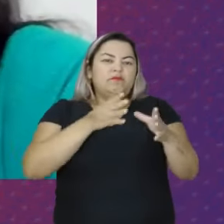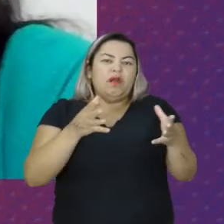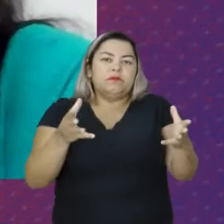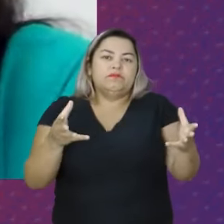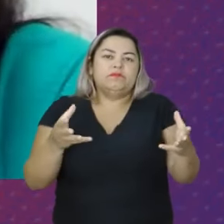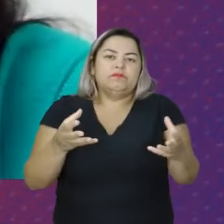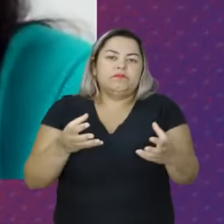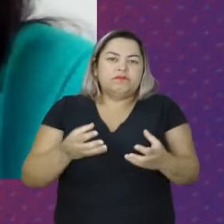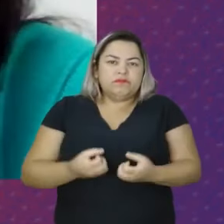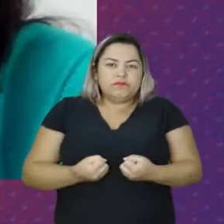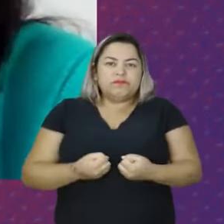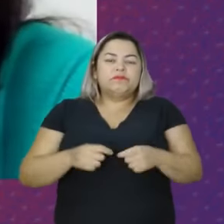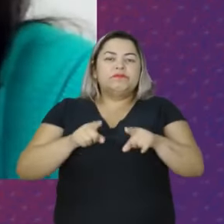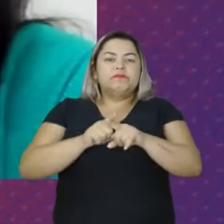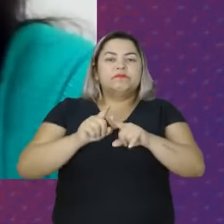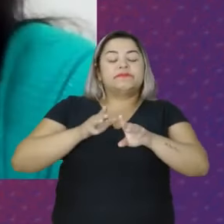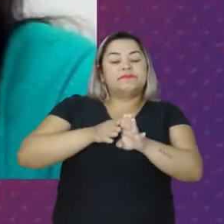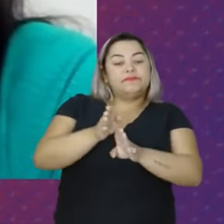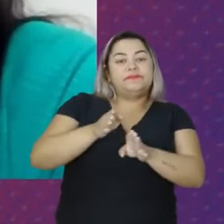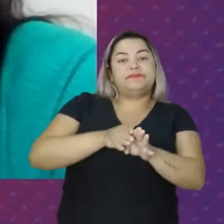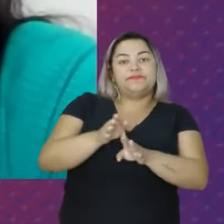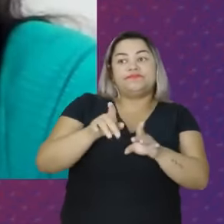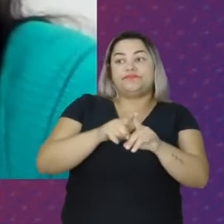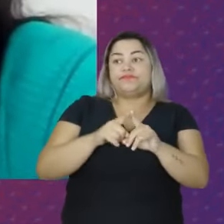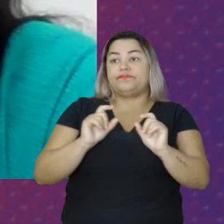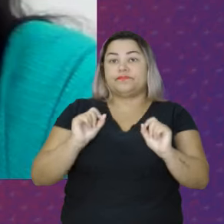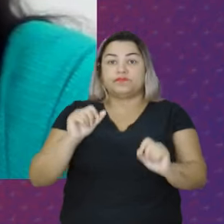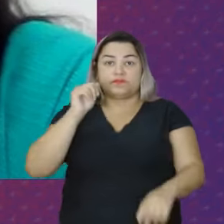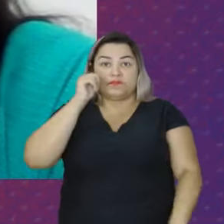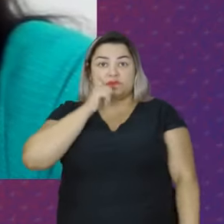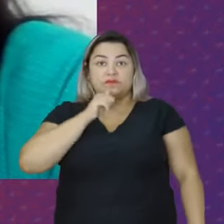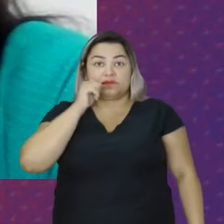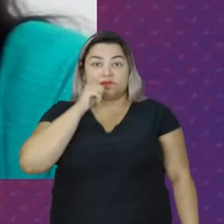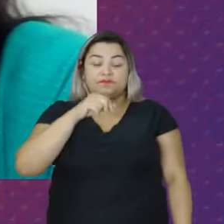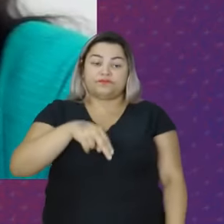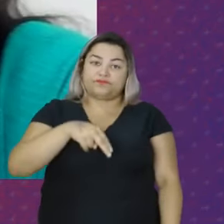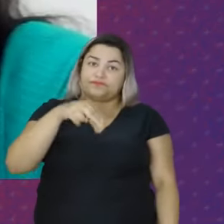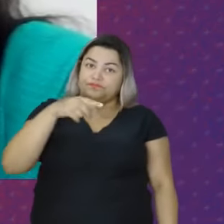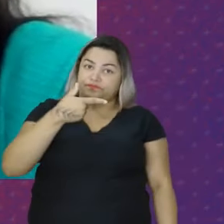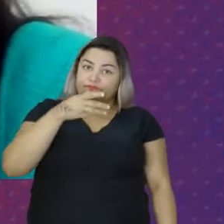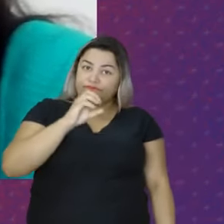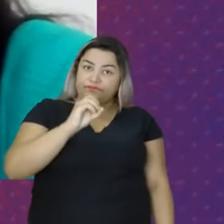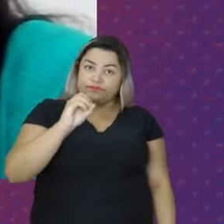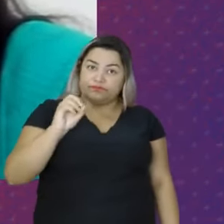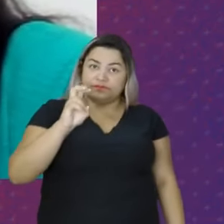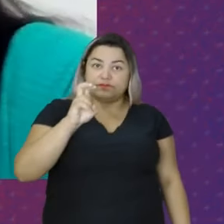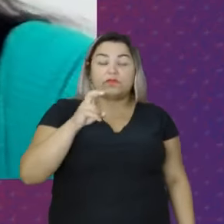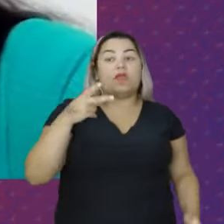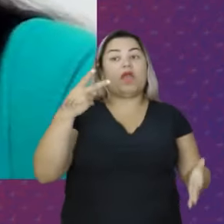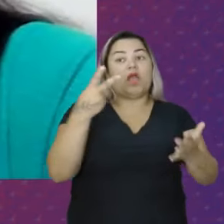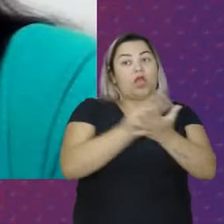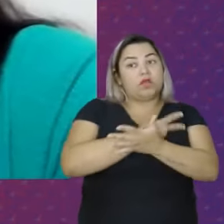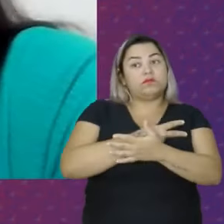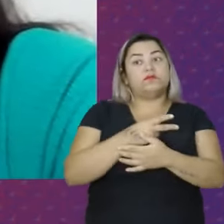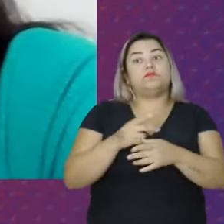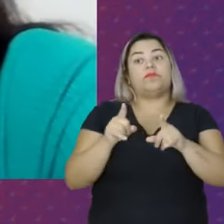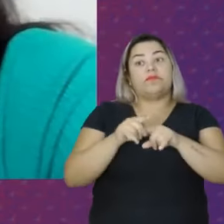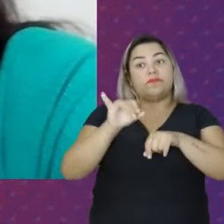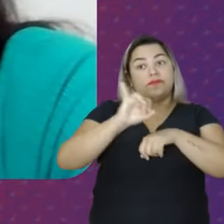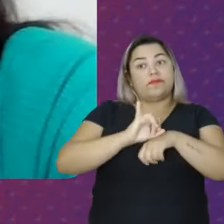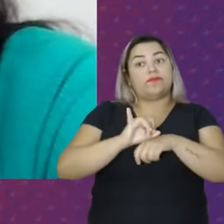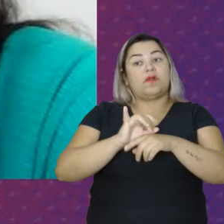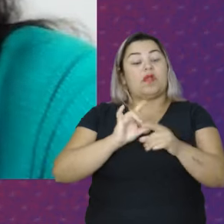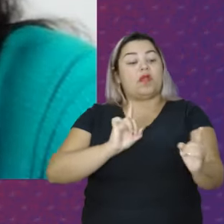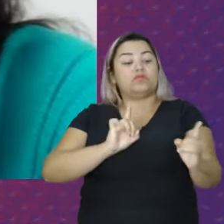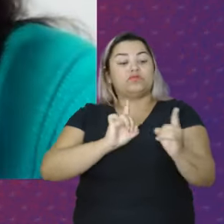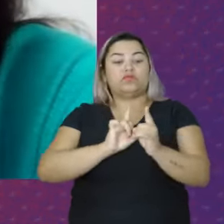E orientar Mulheres vítimas De violência E em novembro De 2005 Surge A Central De Atendimento A